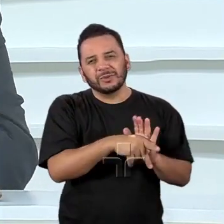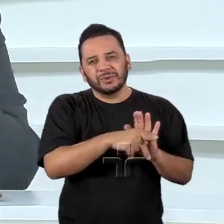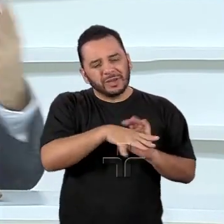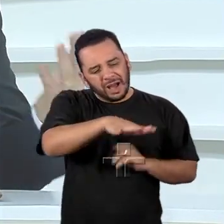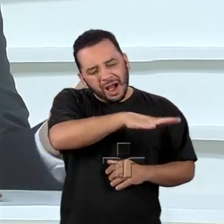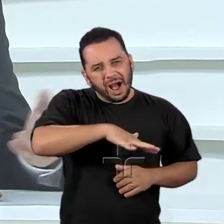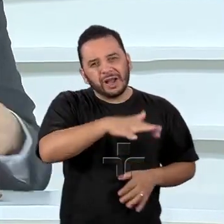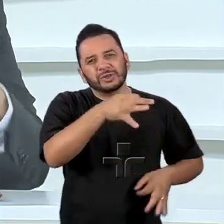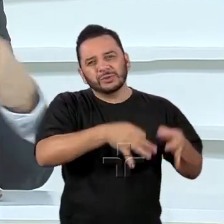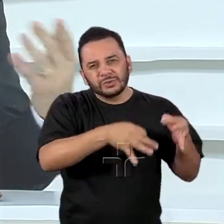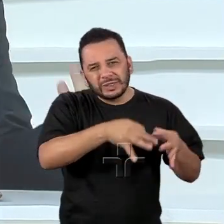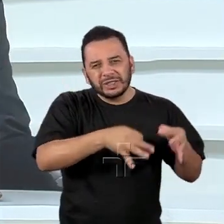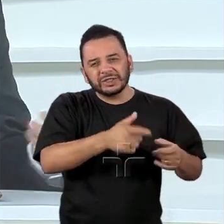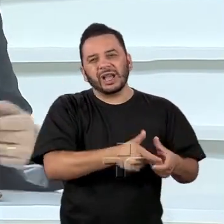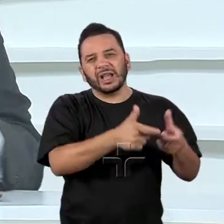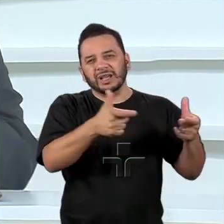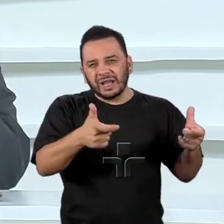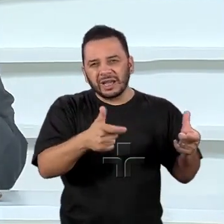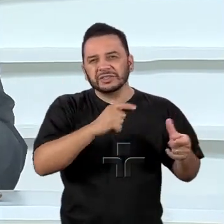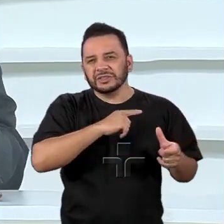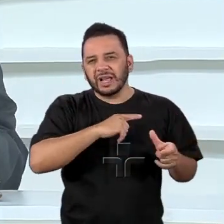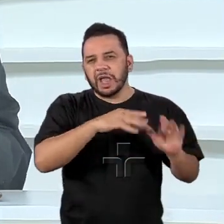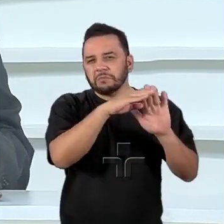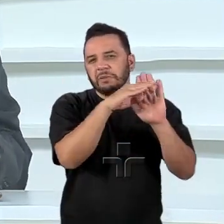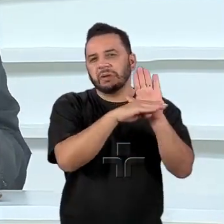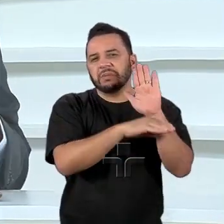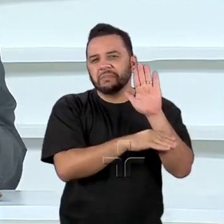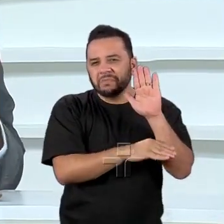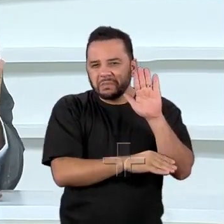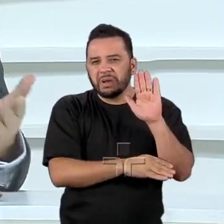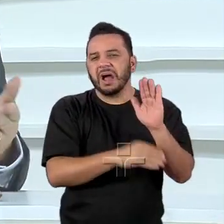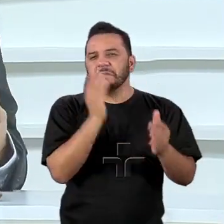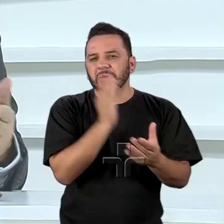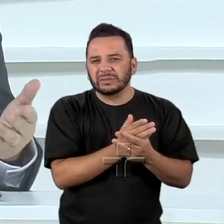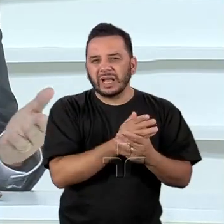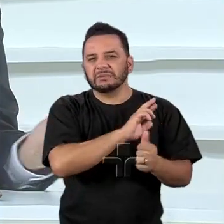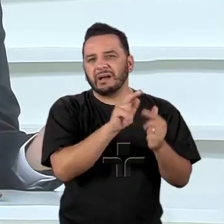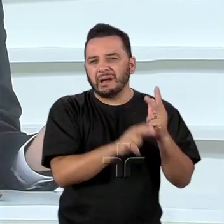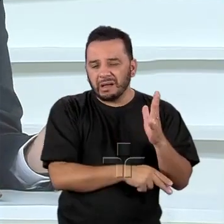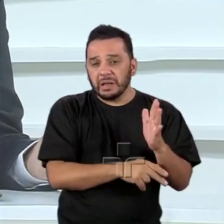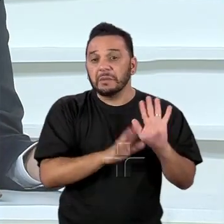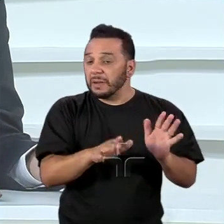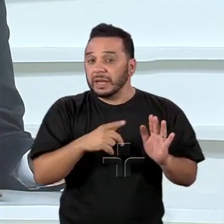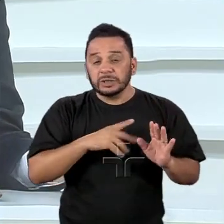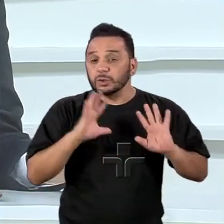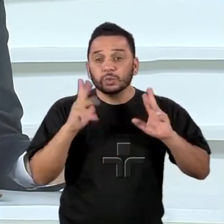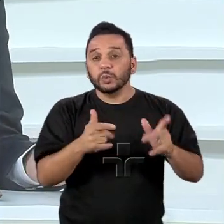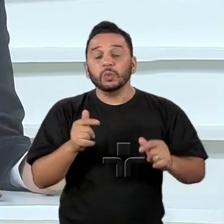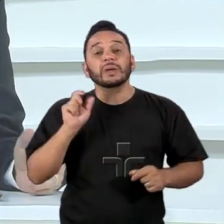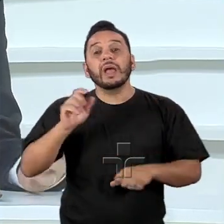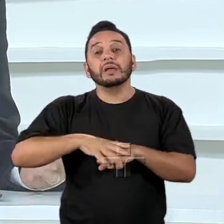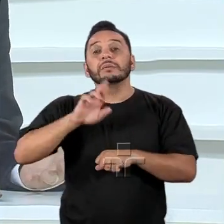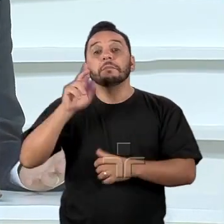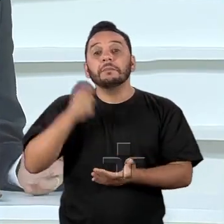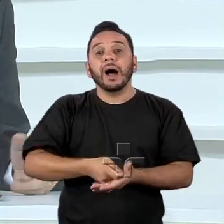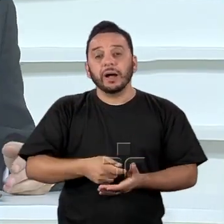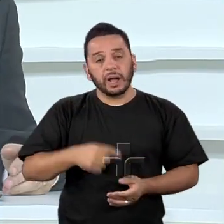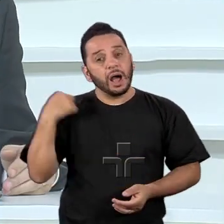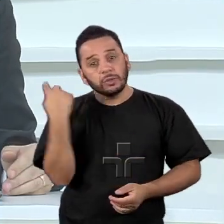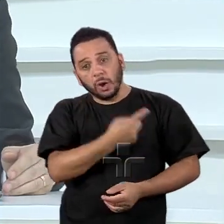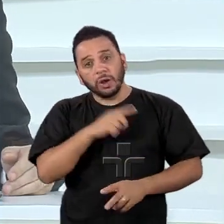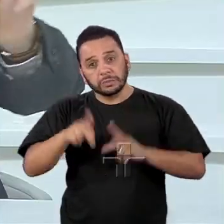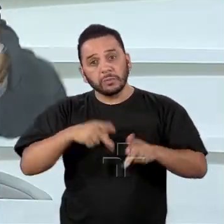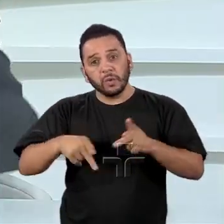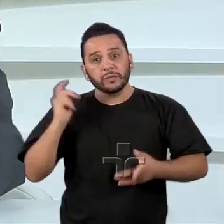jurídico imenso, para lidar com todas as normas, processos, mas isso tudo é repassado para o preço final, não é, da mercadoria. Só